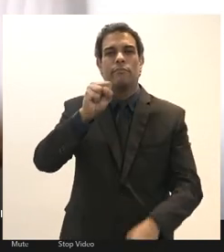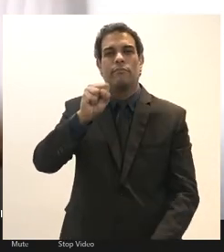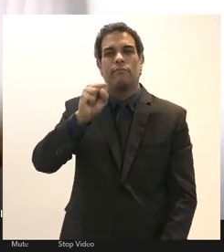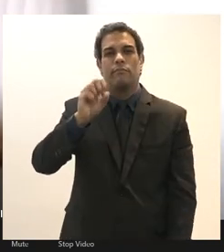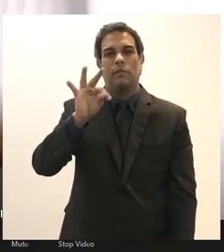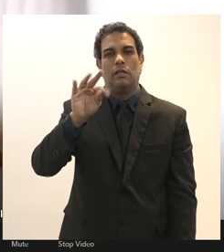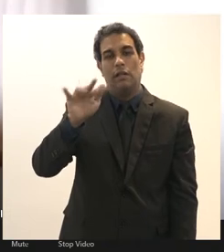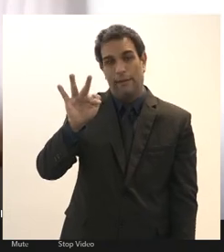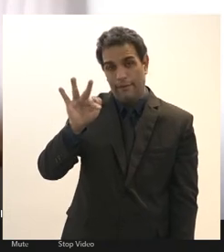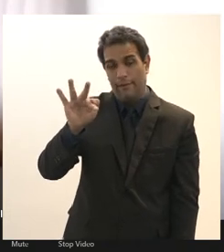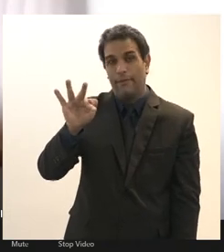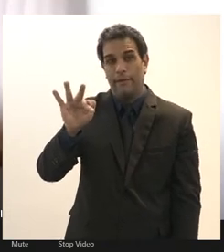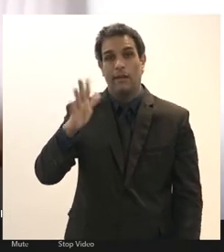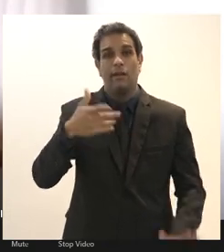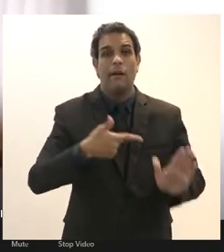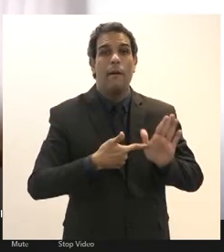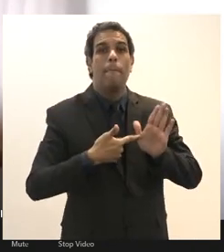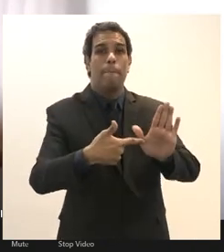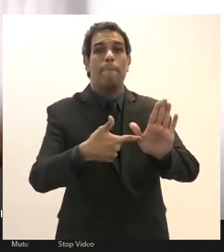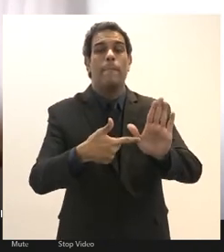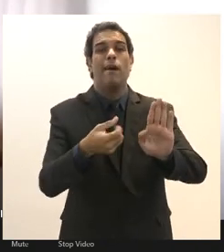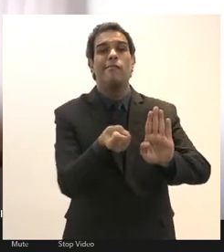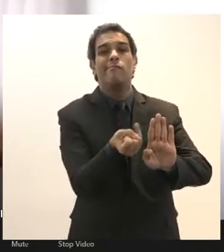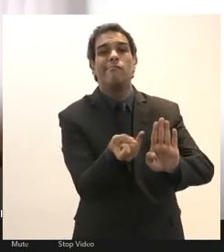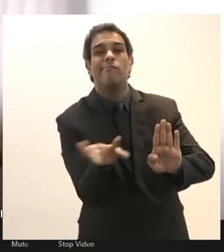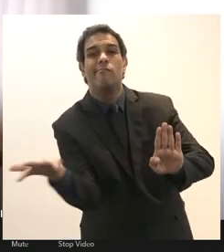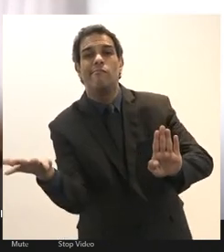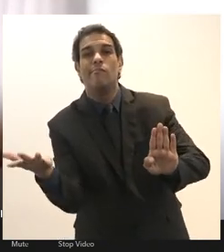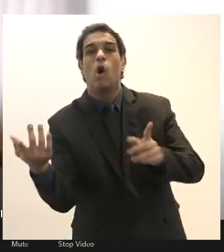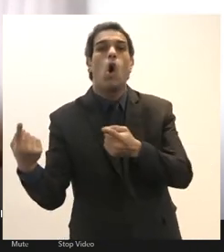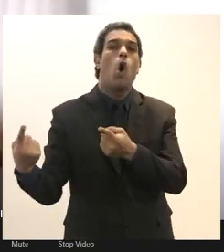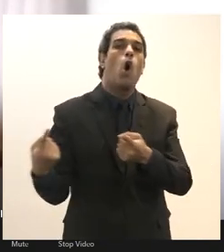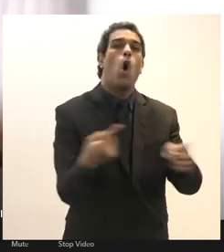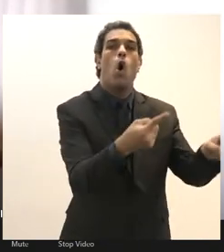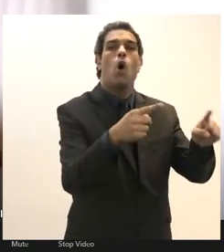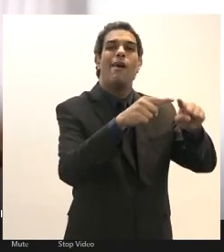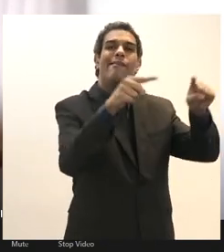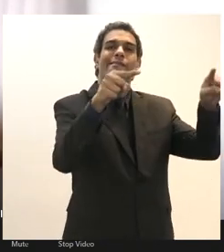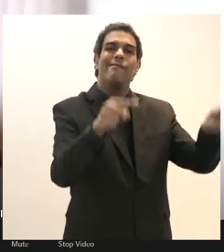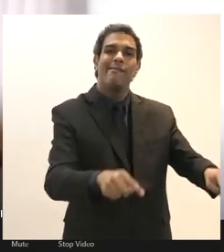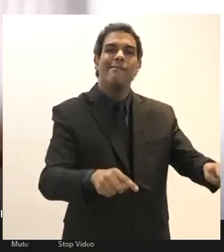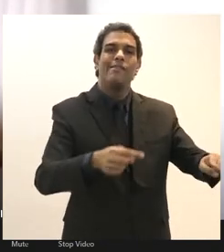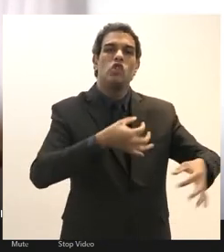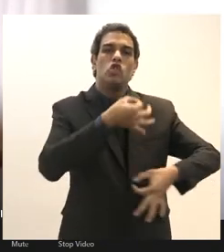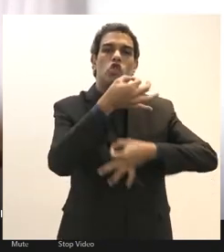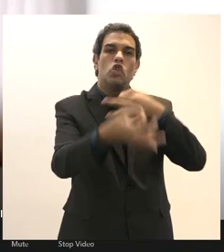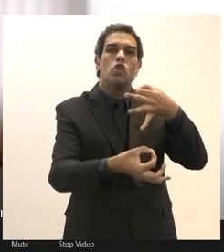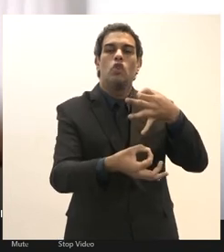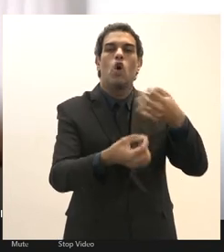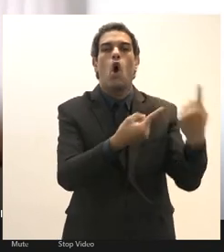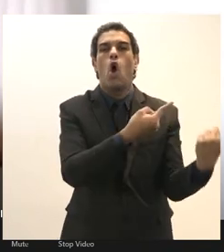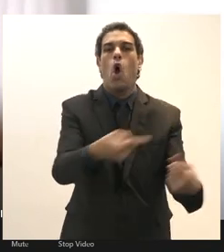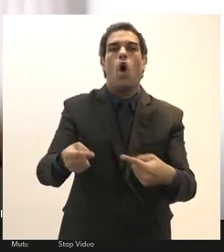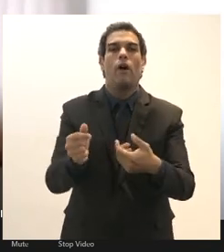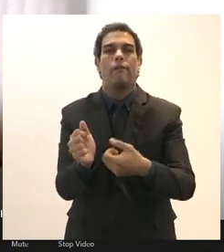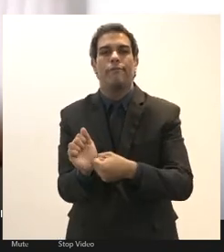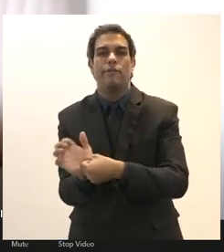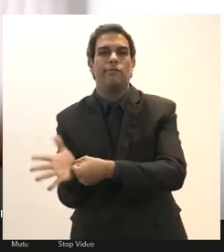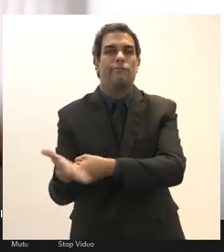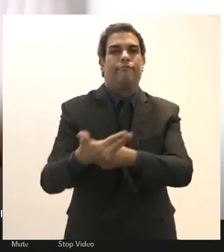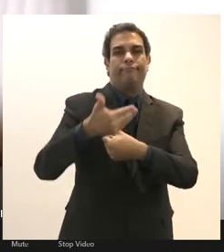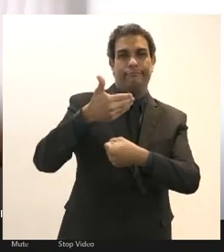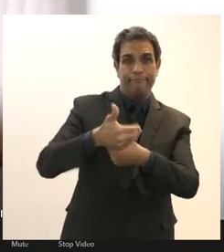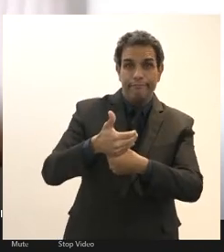encaminhou um levantamento contra servidores que se pronunciassem como antifascistas nas mídias